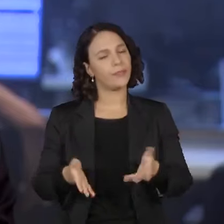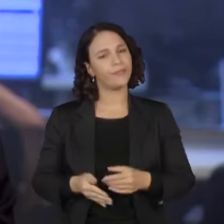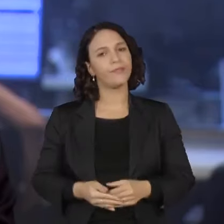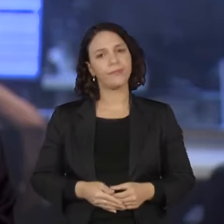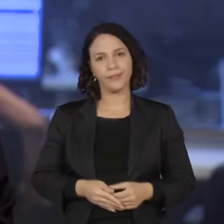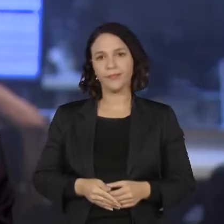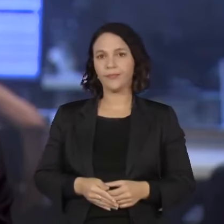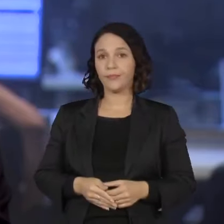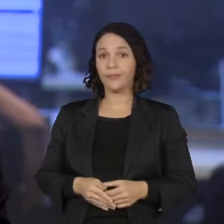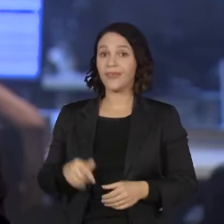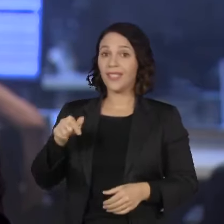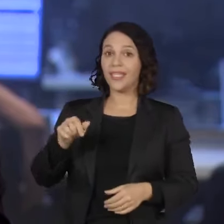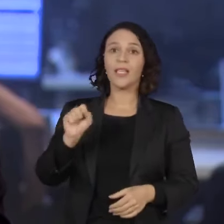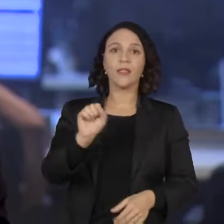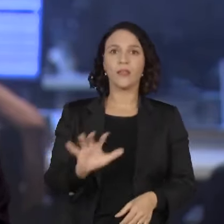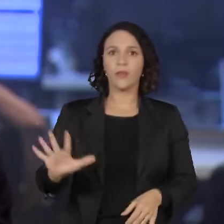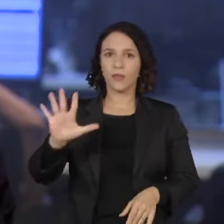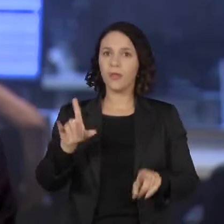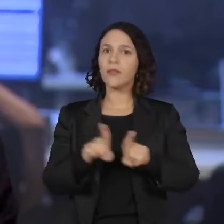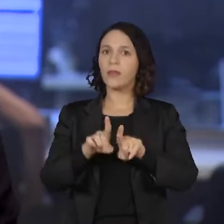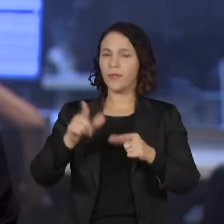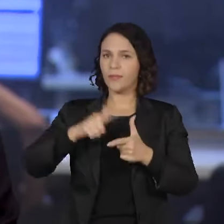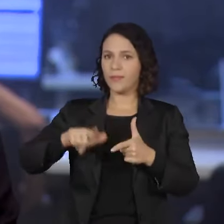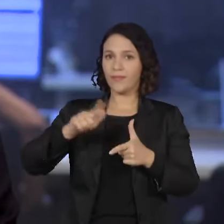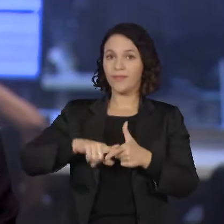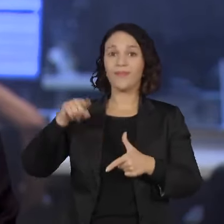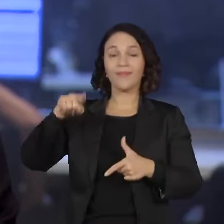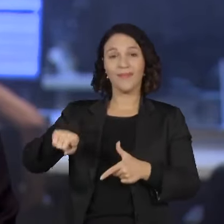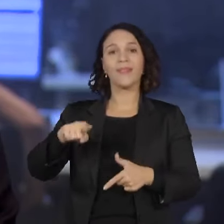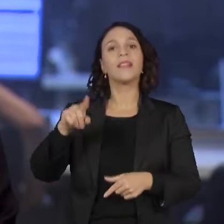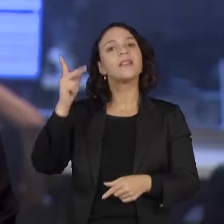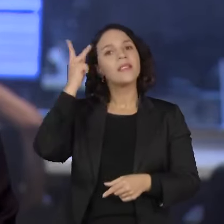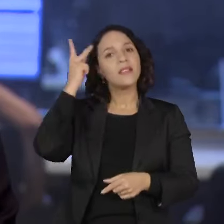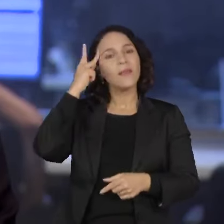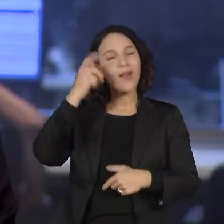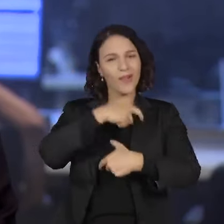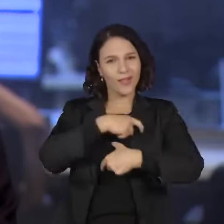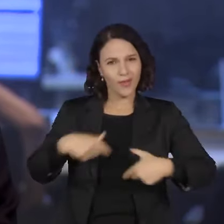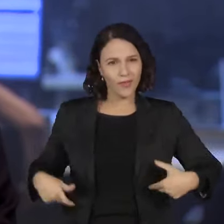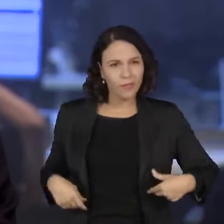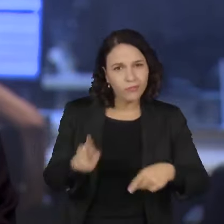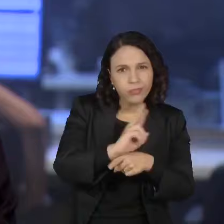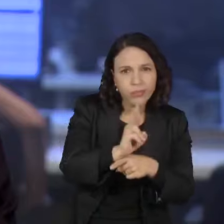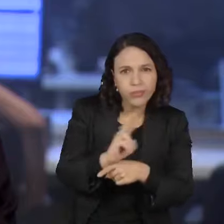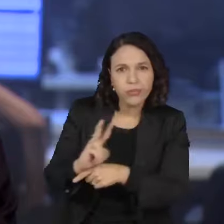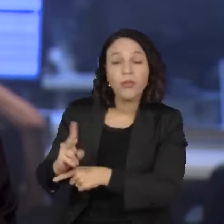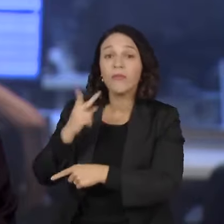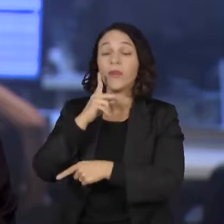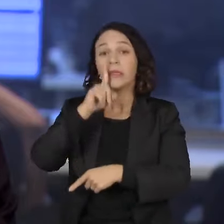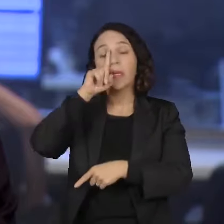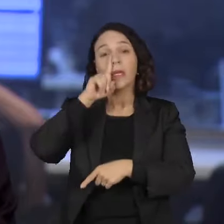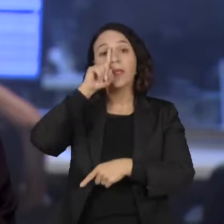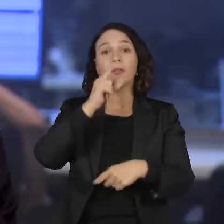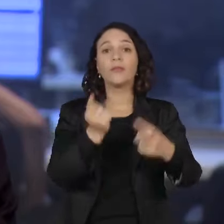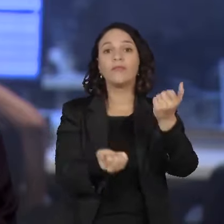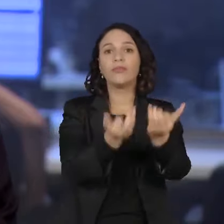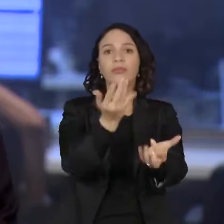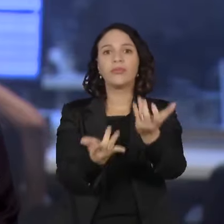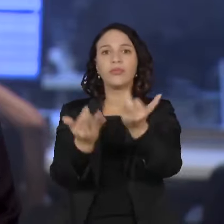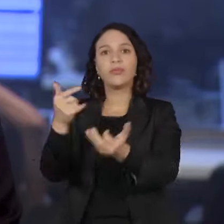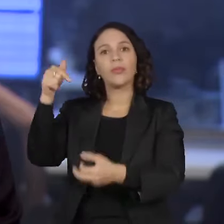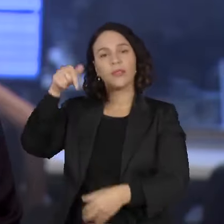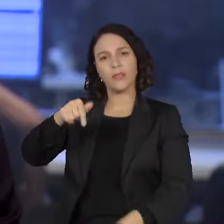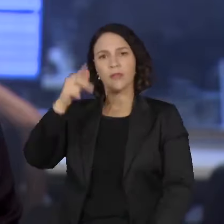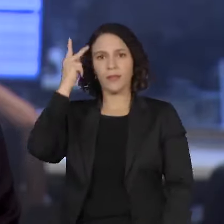E aqui no Sudeste também há problemas. A Defesa Civil de São Paulo emitiu um alerta de risco de incêndios florestais no